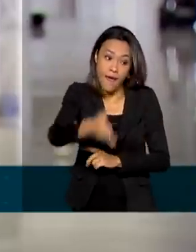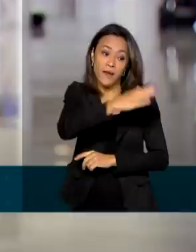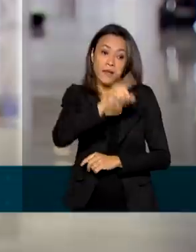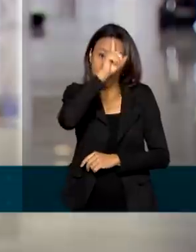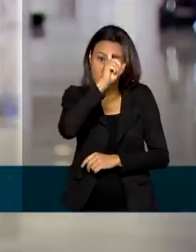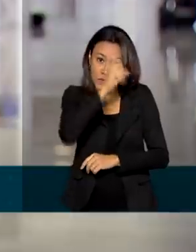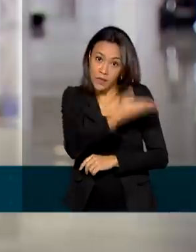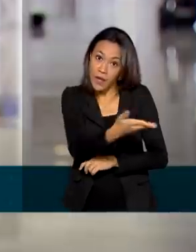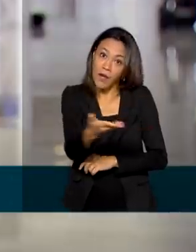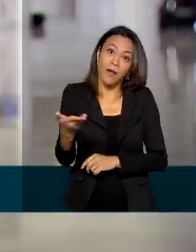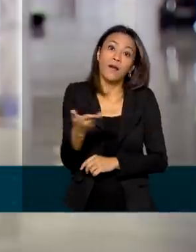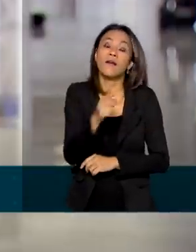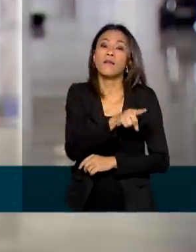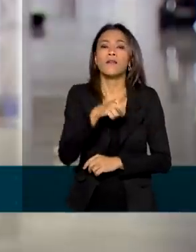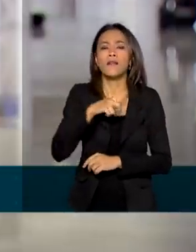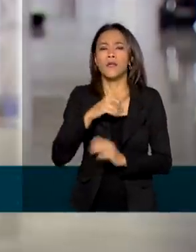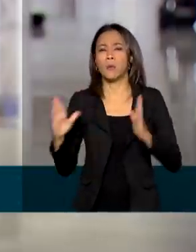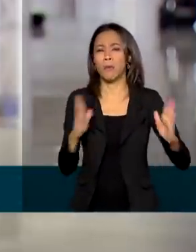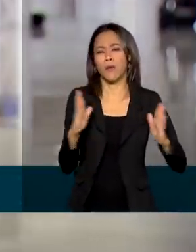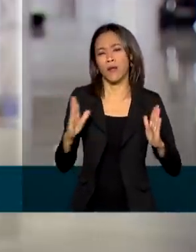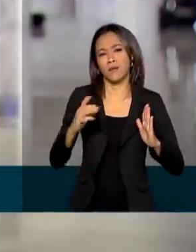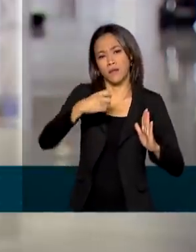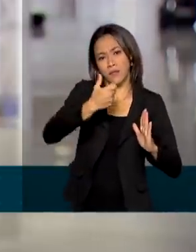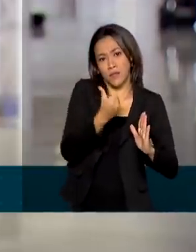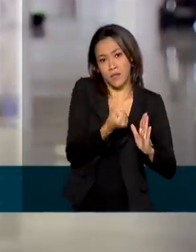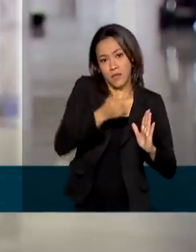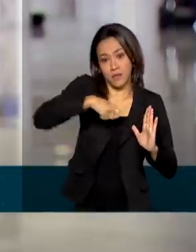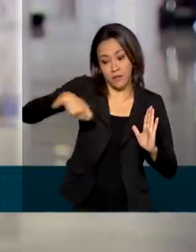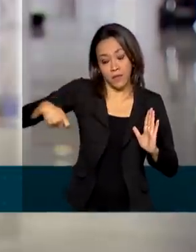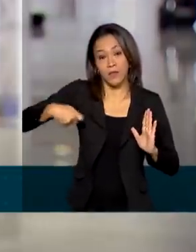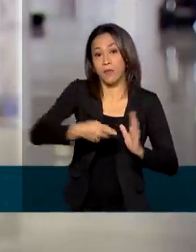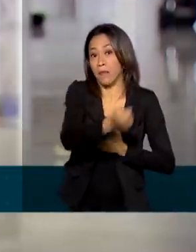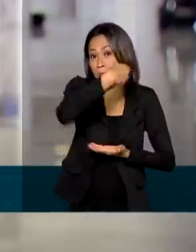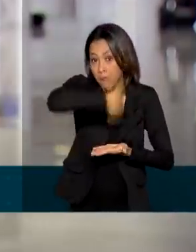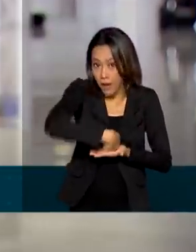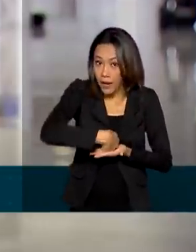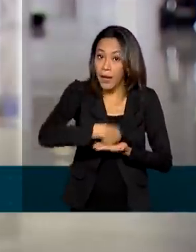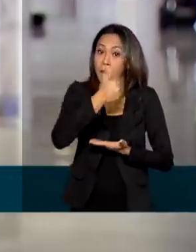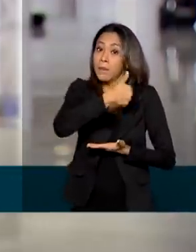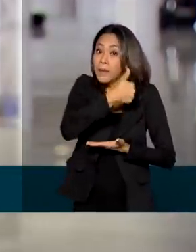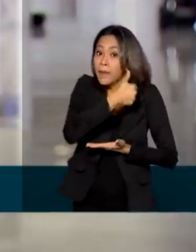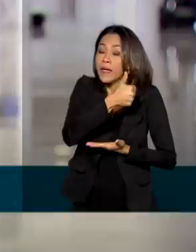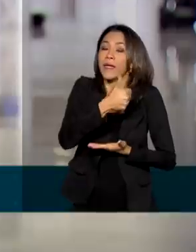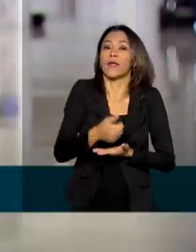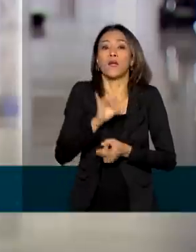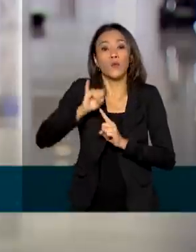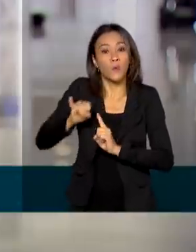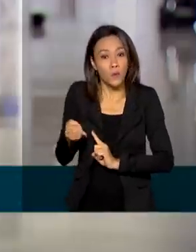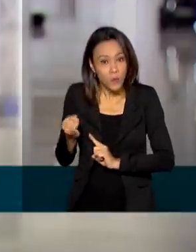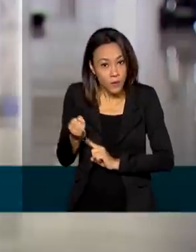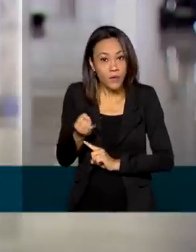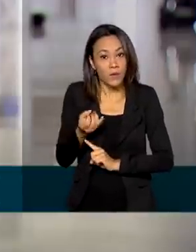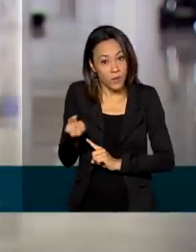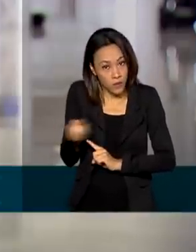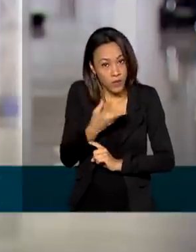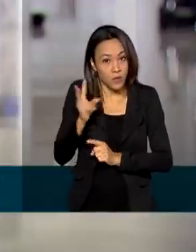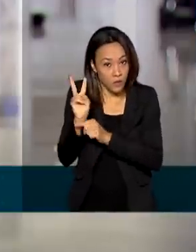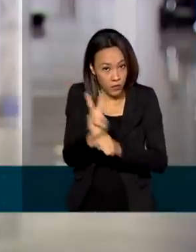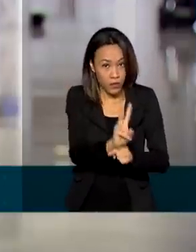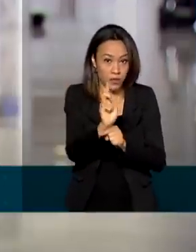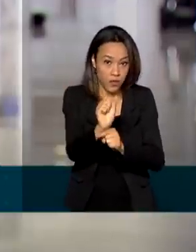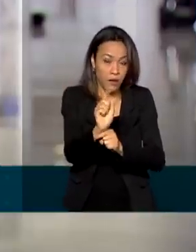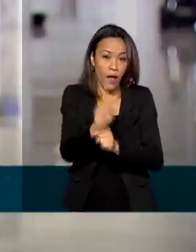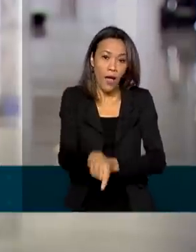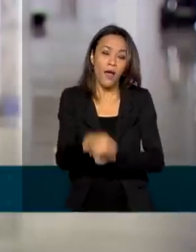lucrativos terão carência de até seis meses para pagar a primeira parcela. A taxa de juros da nova linha de crédito